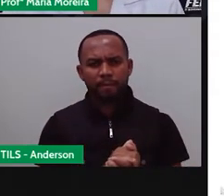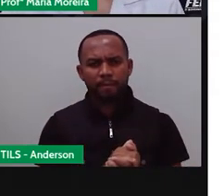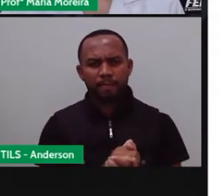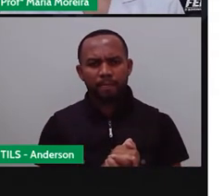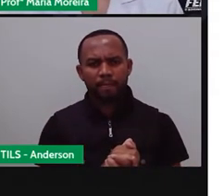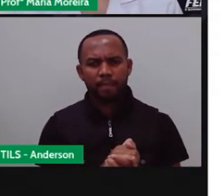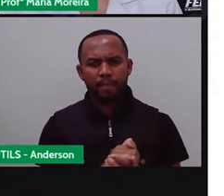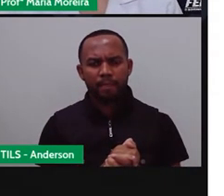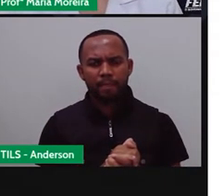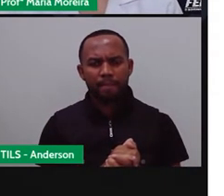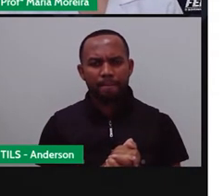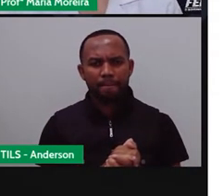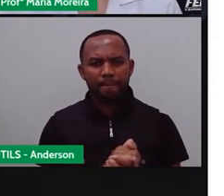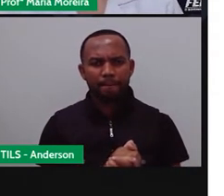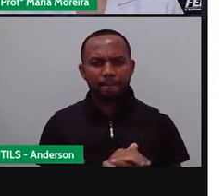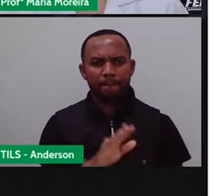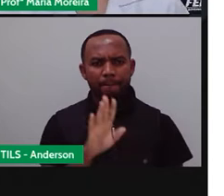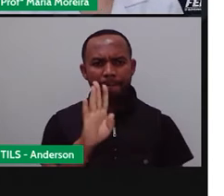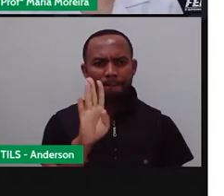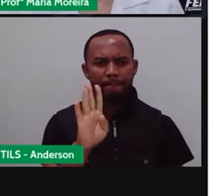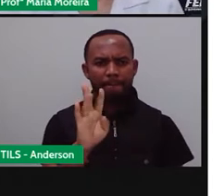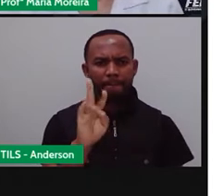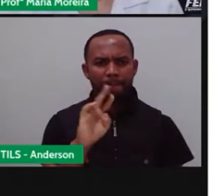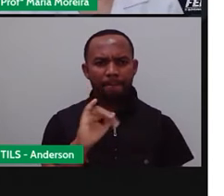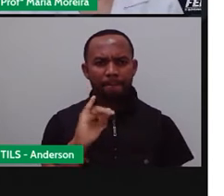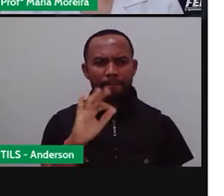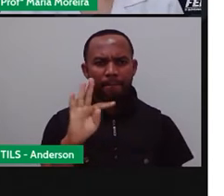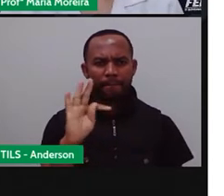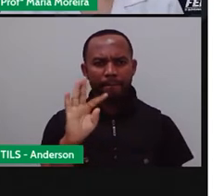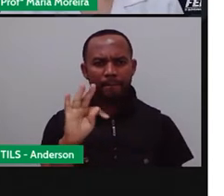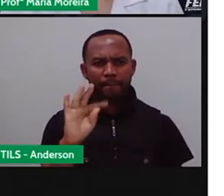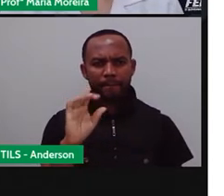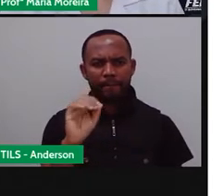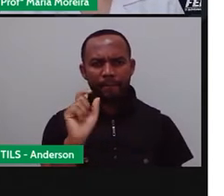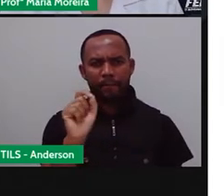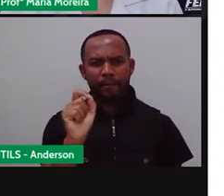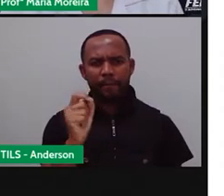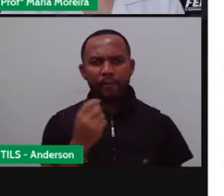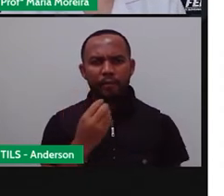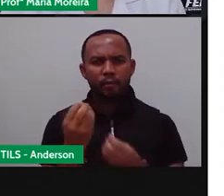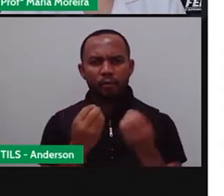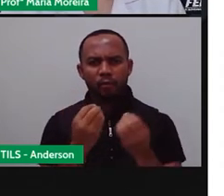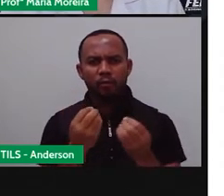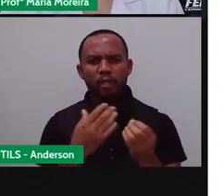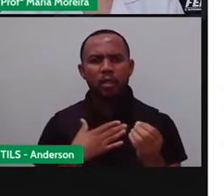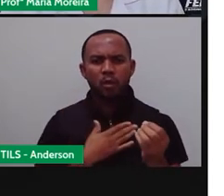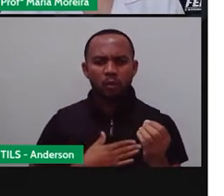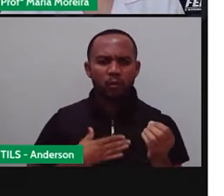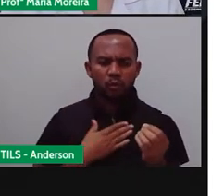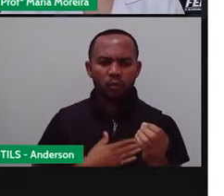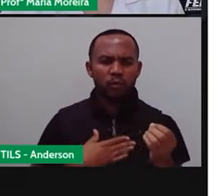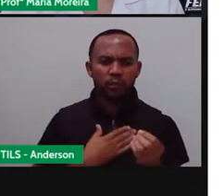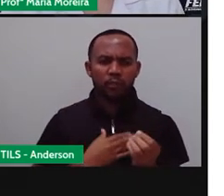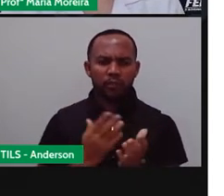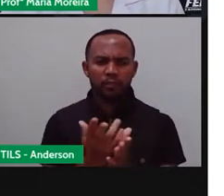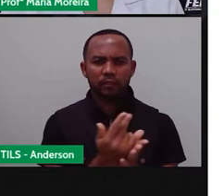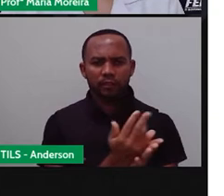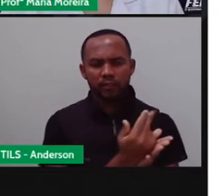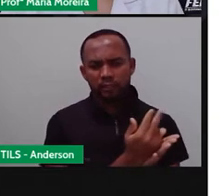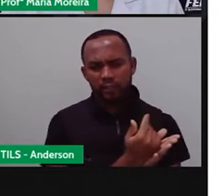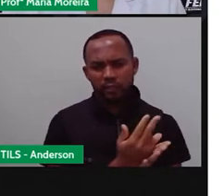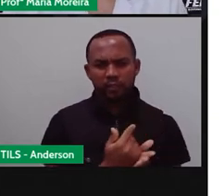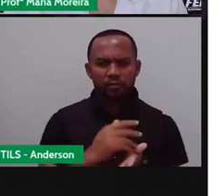Bom, Brito abusa das formas geométricas para preencher a tela e não utiliza técnicas de